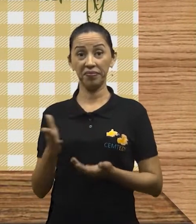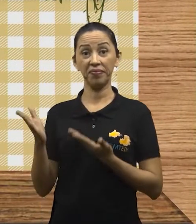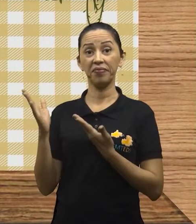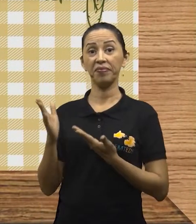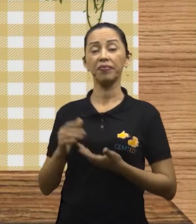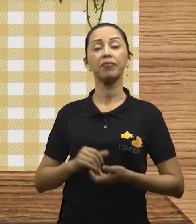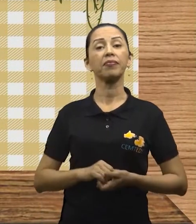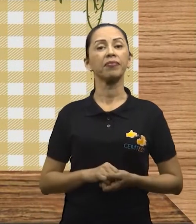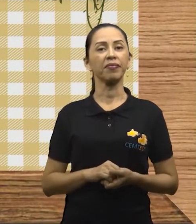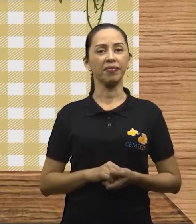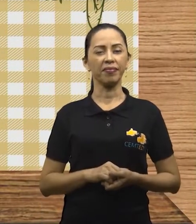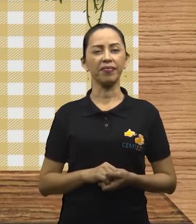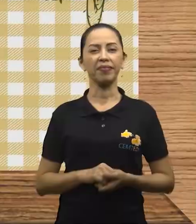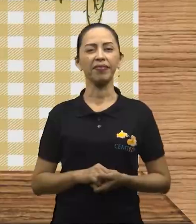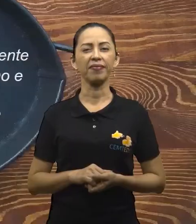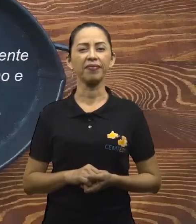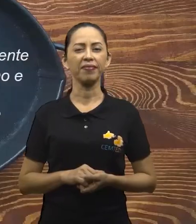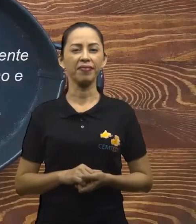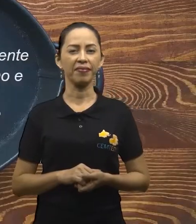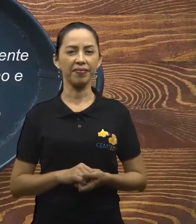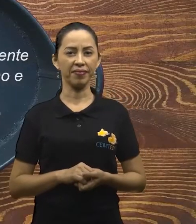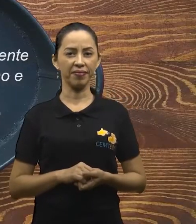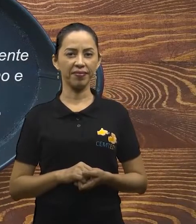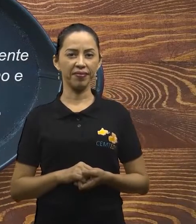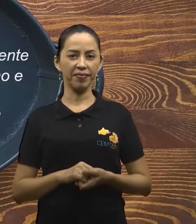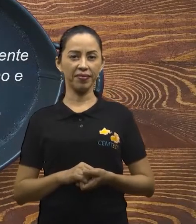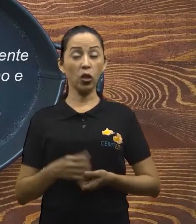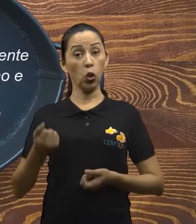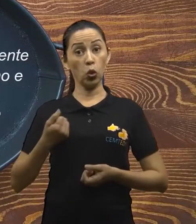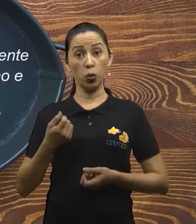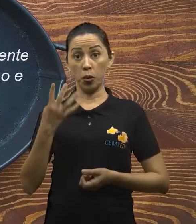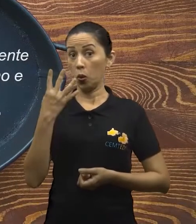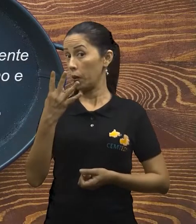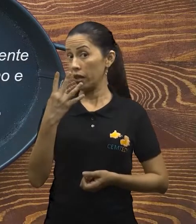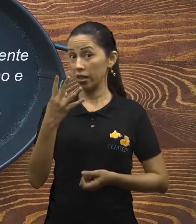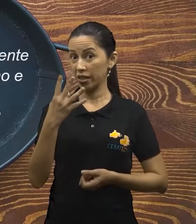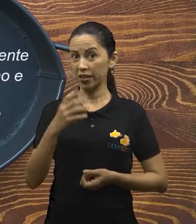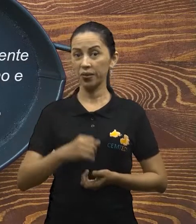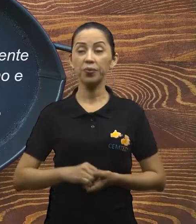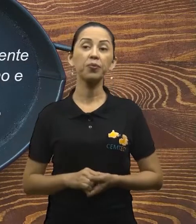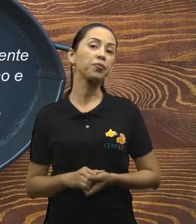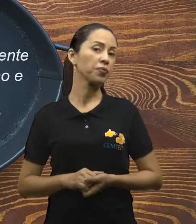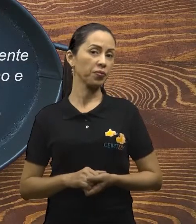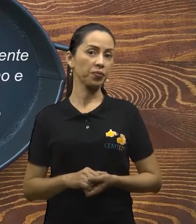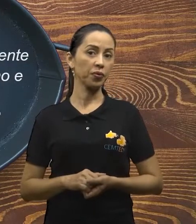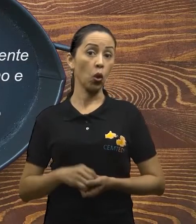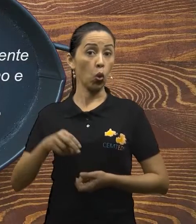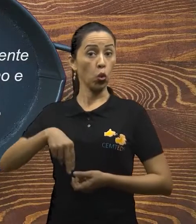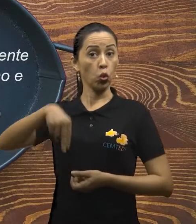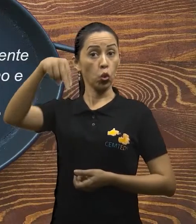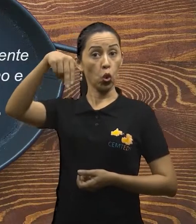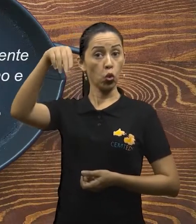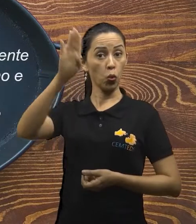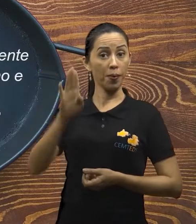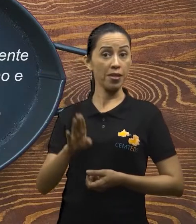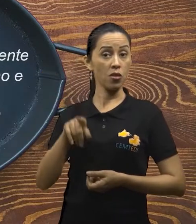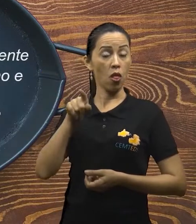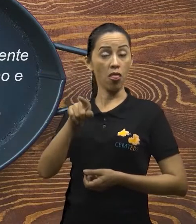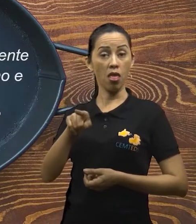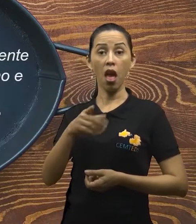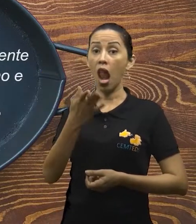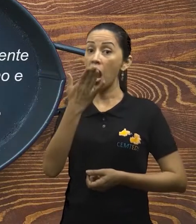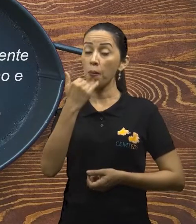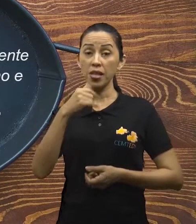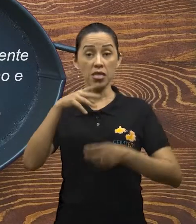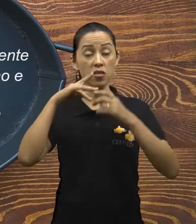Questão 4. Vamos lá. O norte do país é uma região de rica alimentação natural, de origem principalmente indígena.